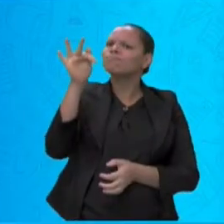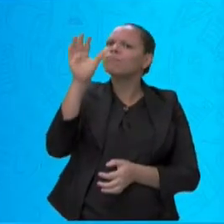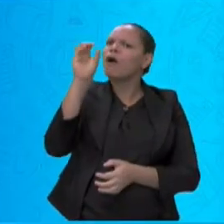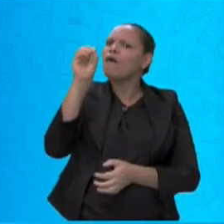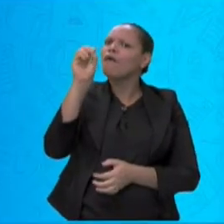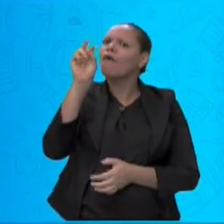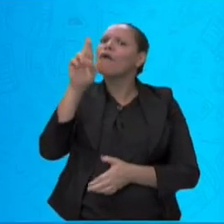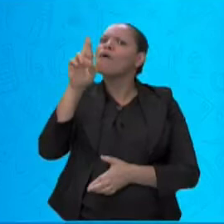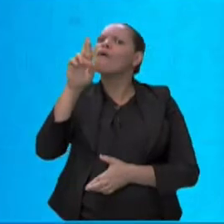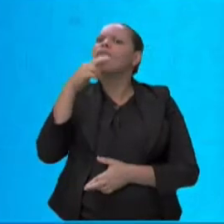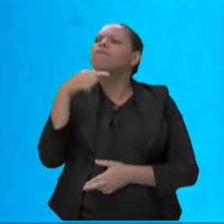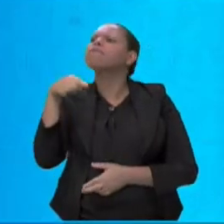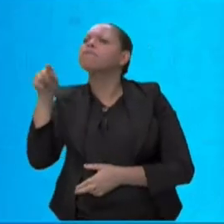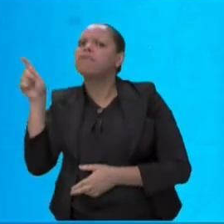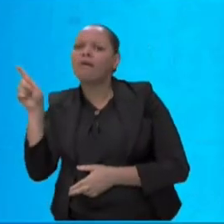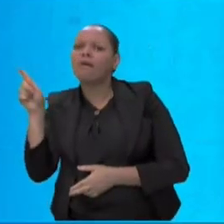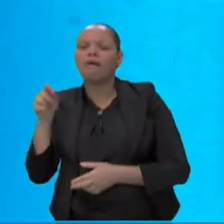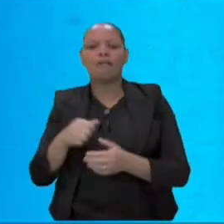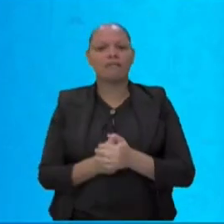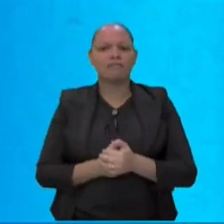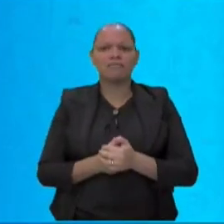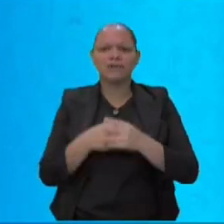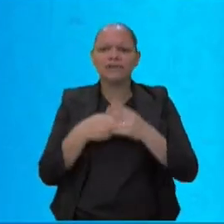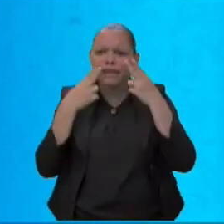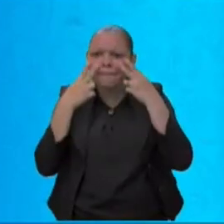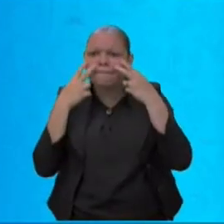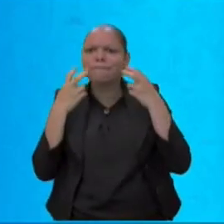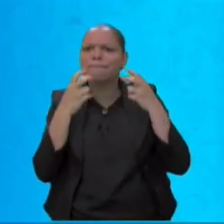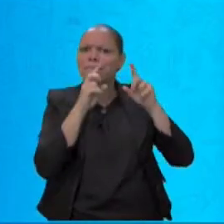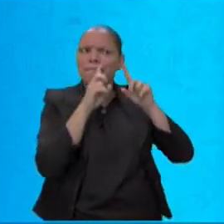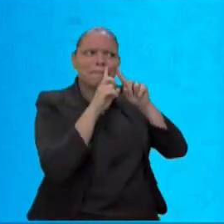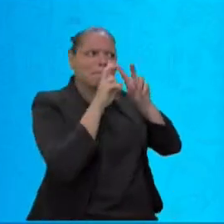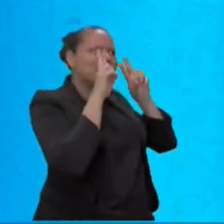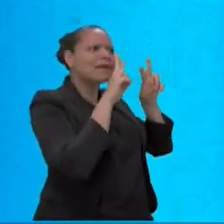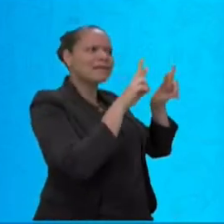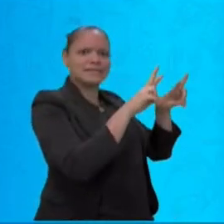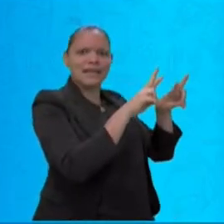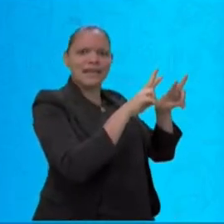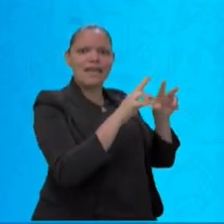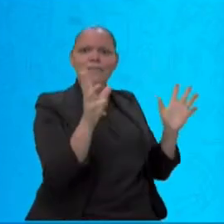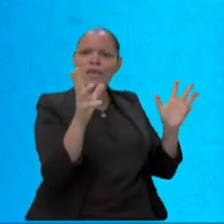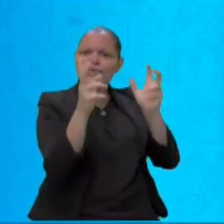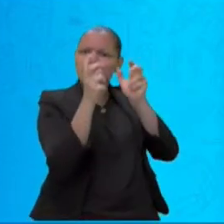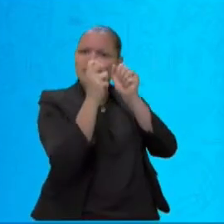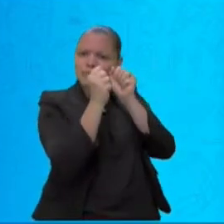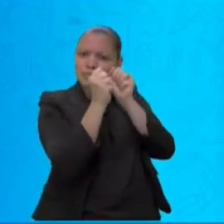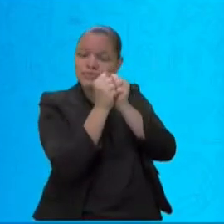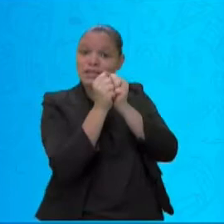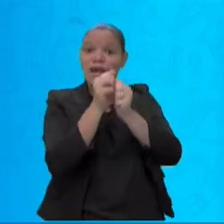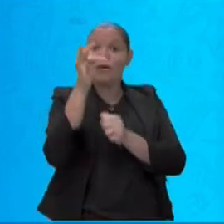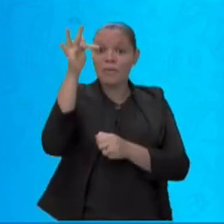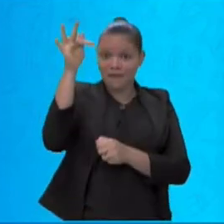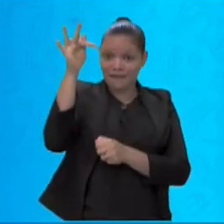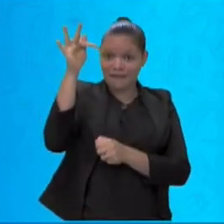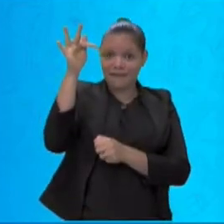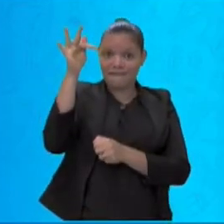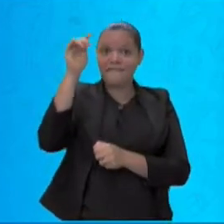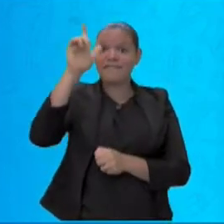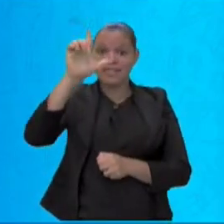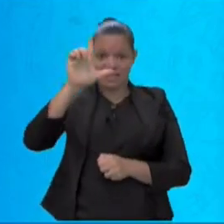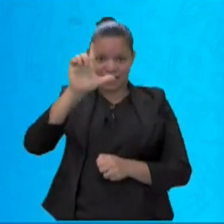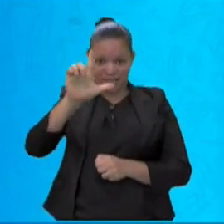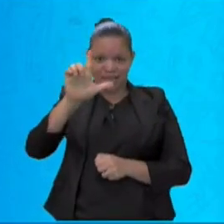Então, você percebe aí que o F e o L, a junção dos dois, e os dois sons sendo